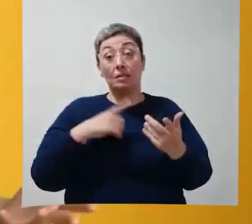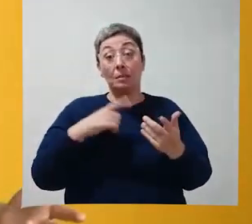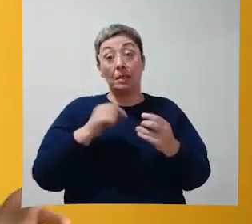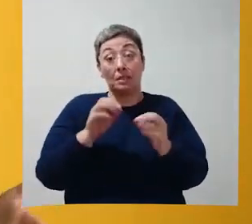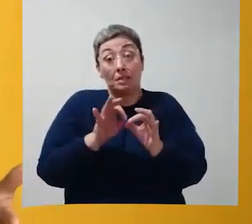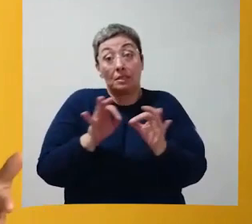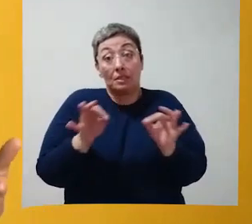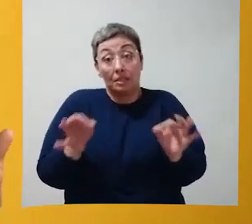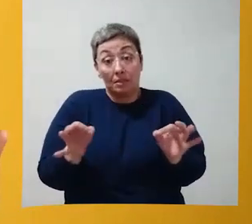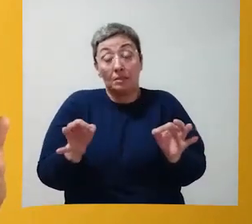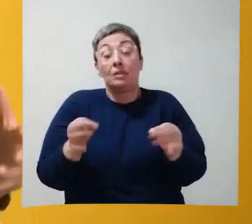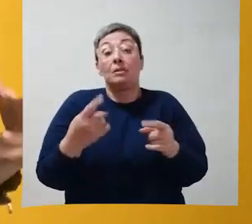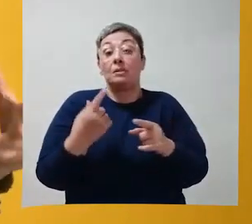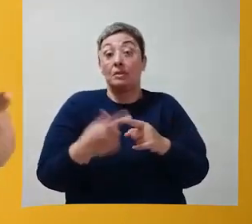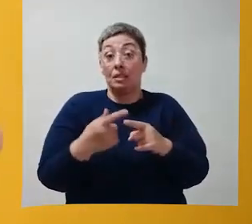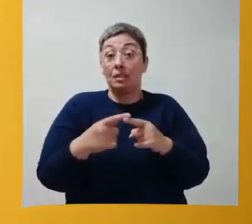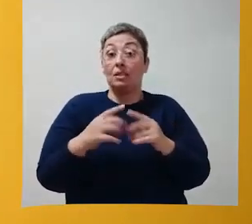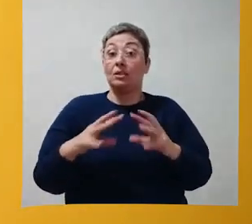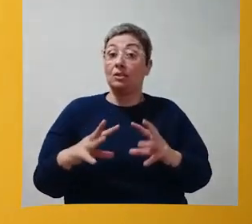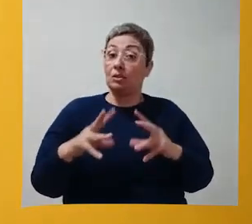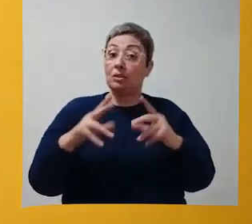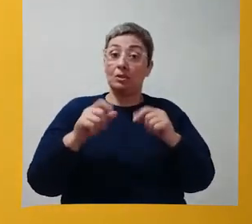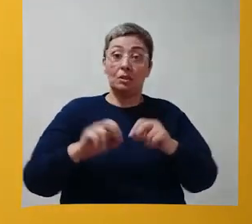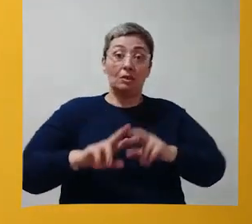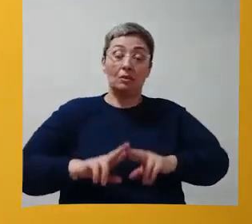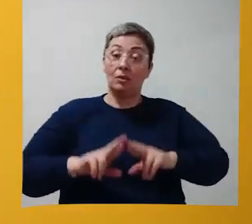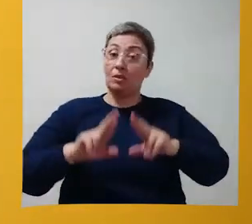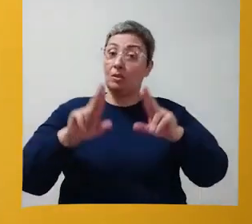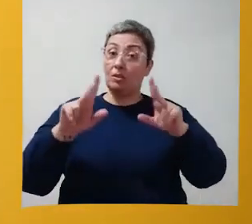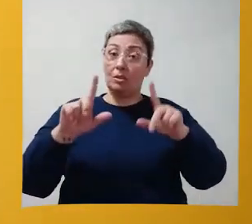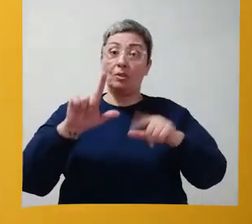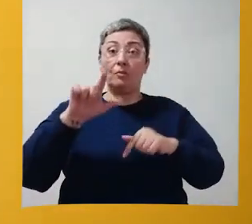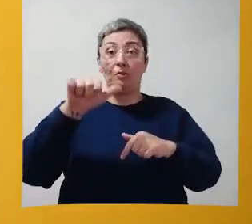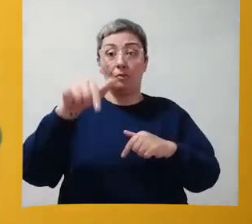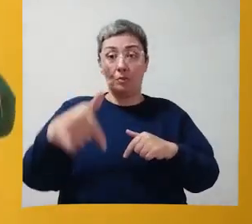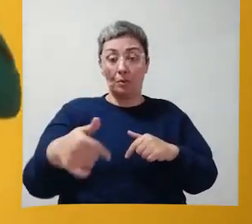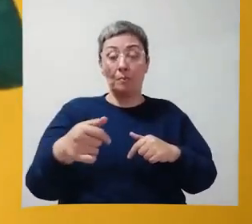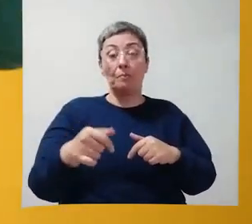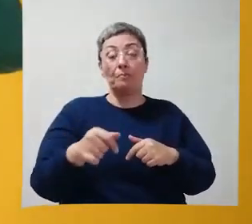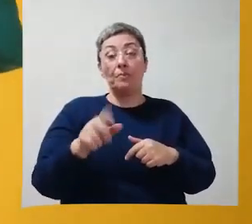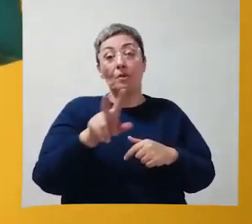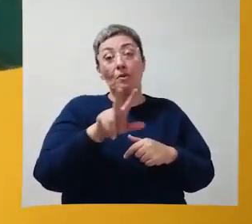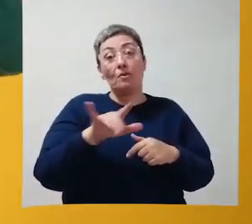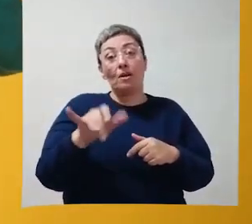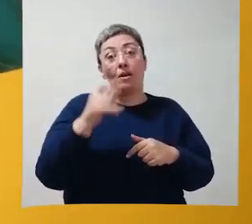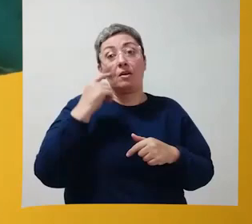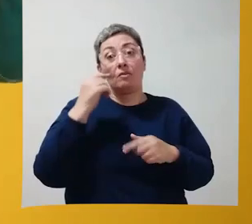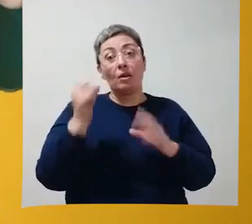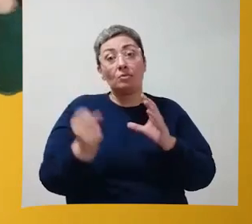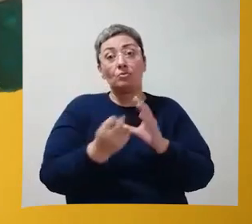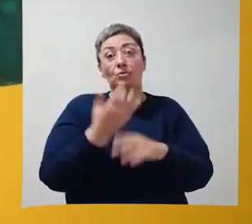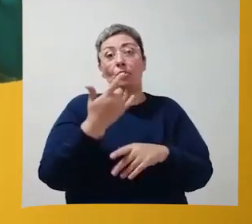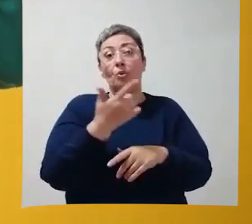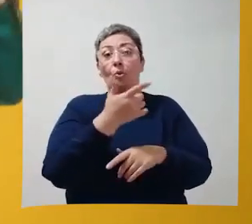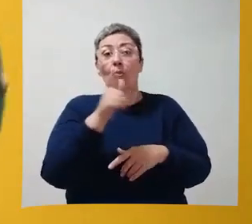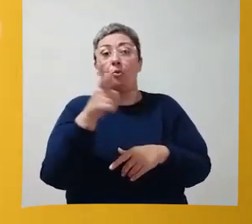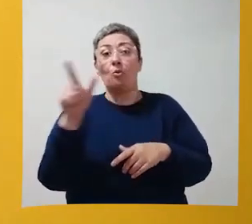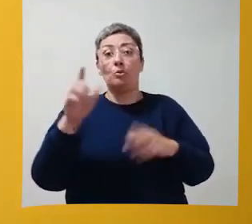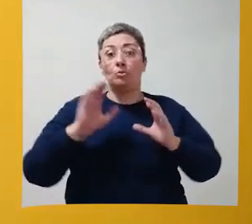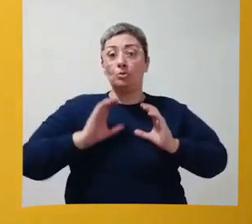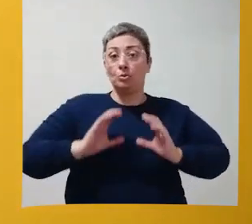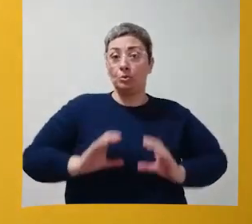atividades mais simples, né? E que fazem toda a diferença depois. Porque vão surgir outros